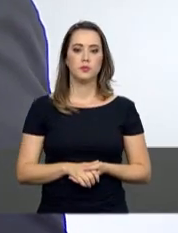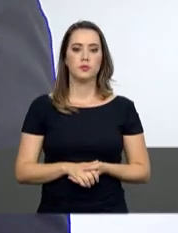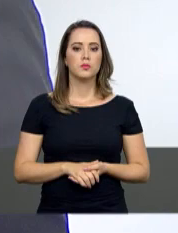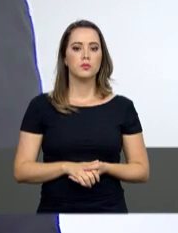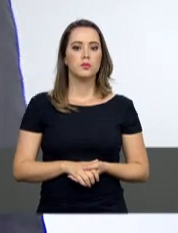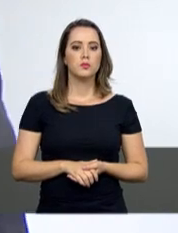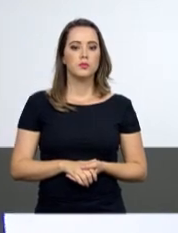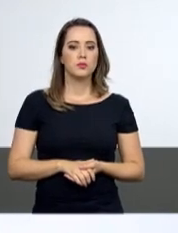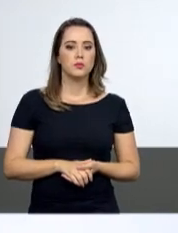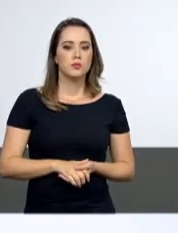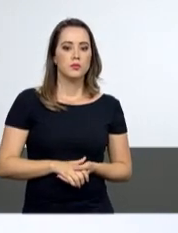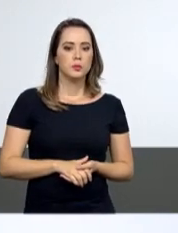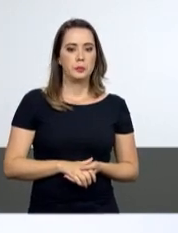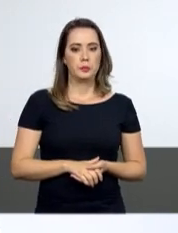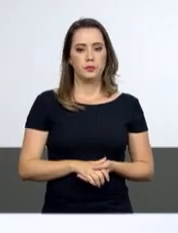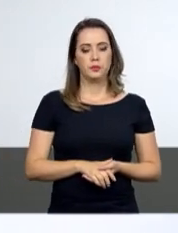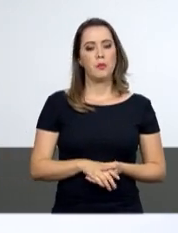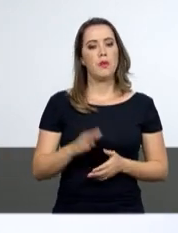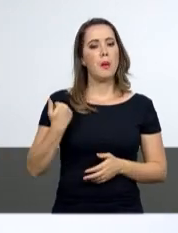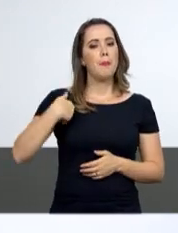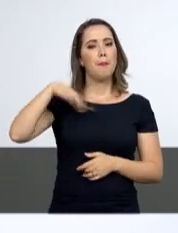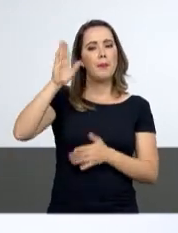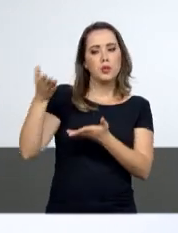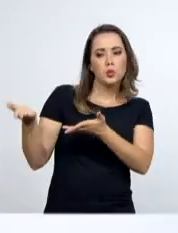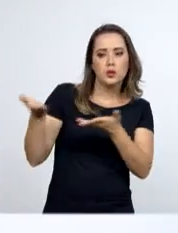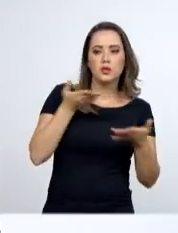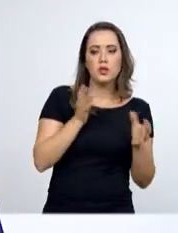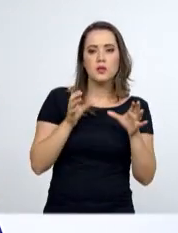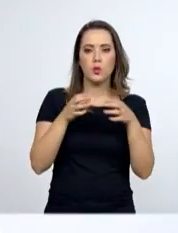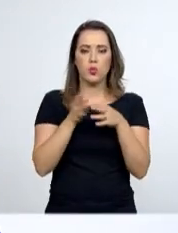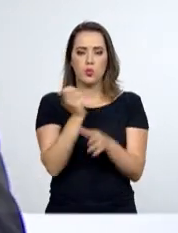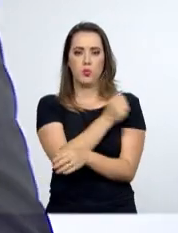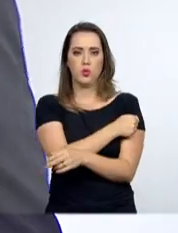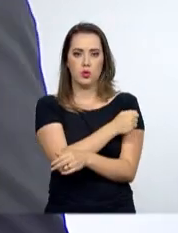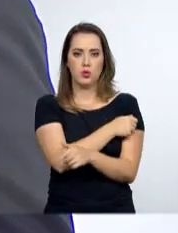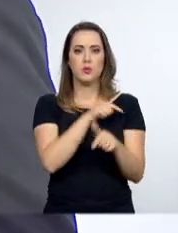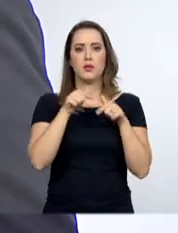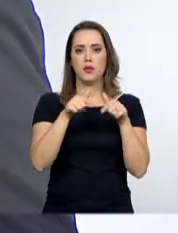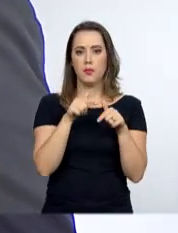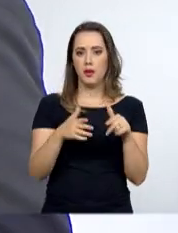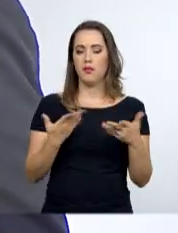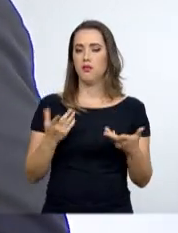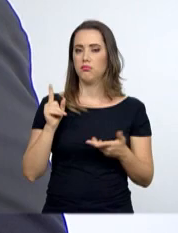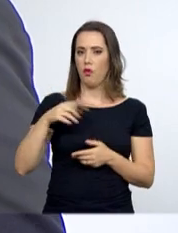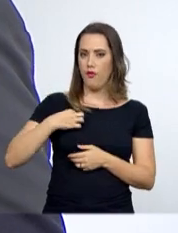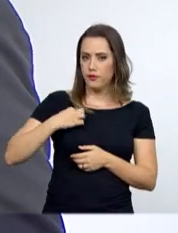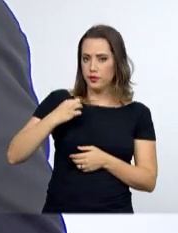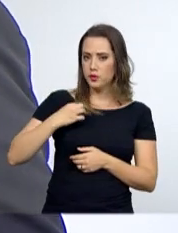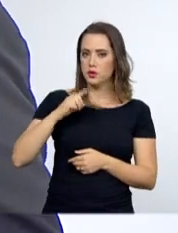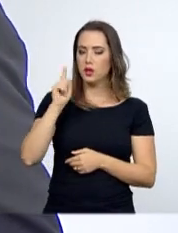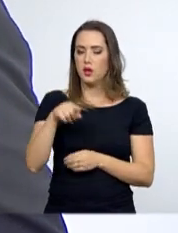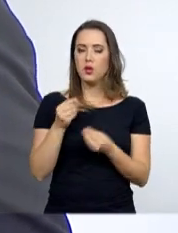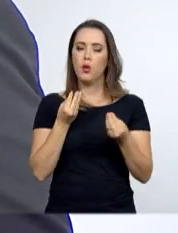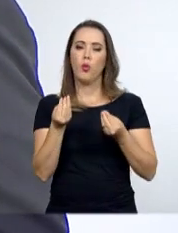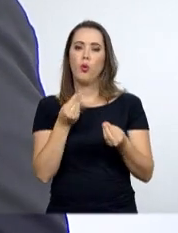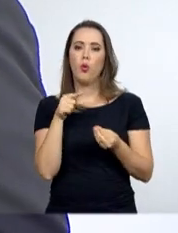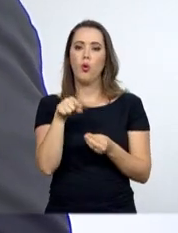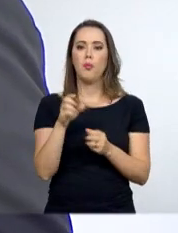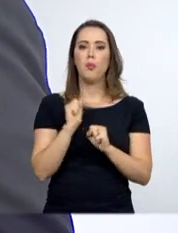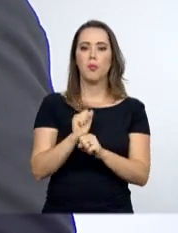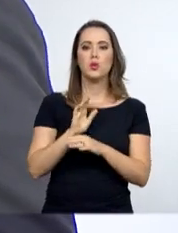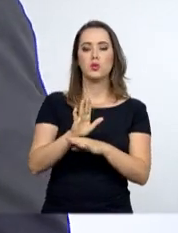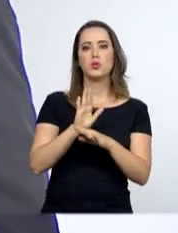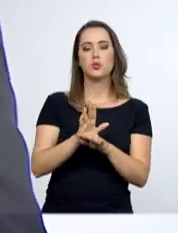trazer os educandos brasileiros para o voluntariado, é o que o voluntariado pode